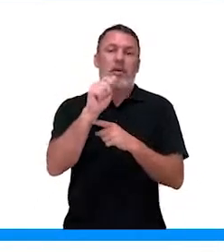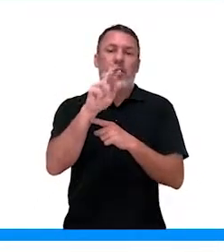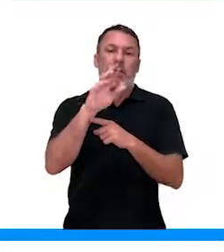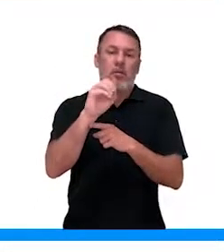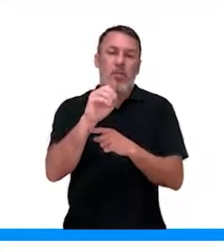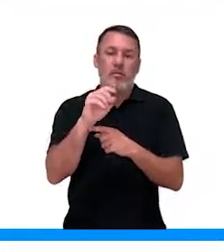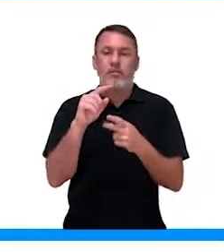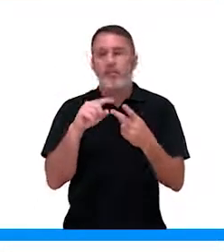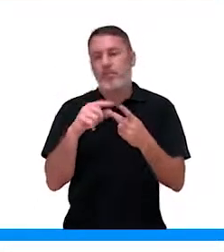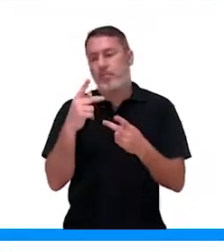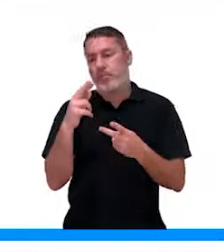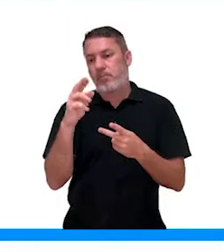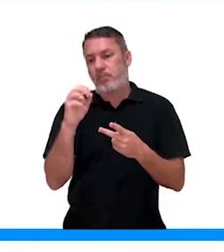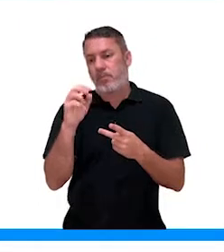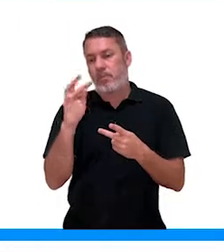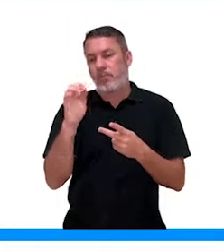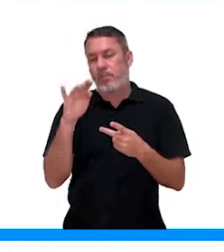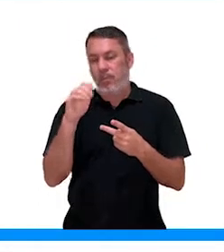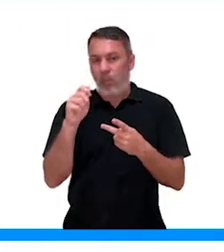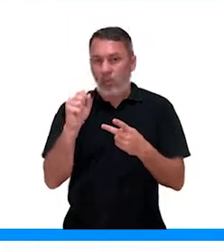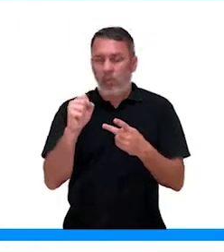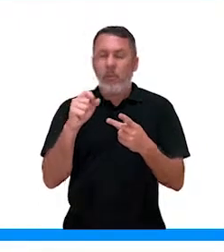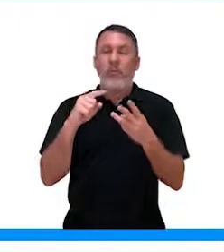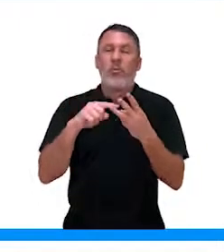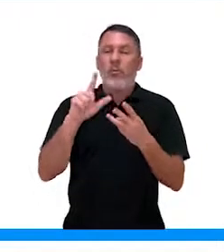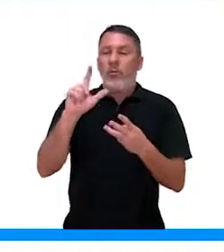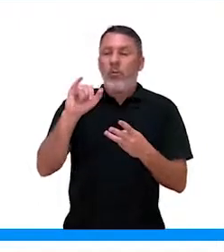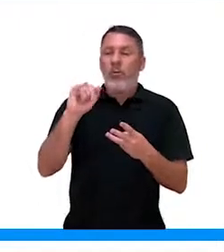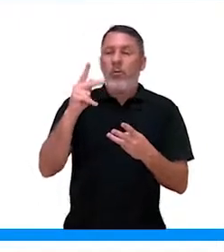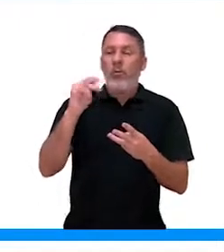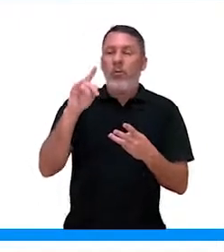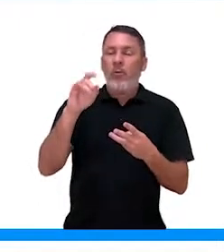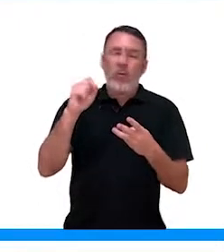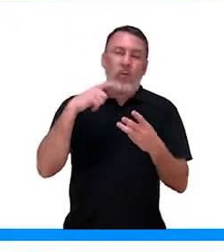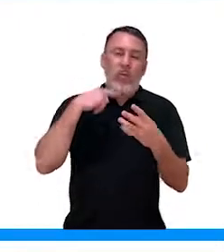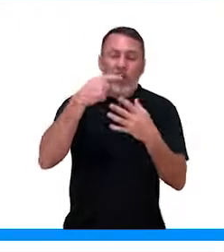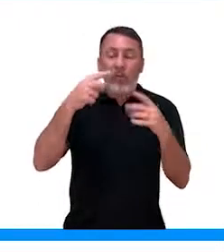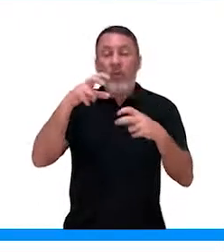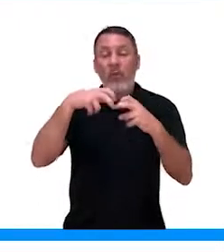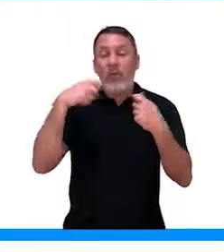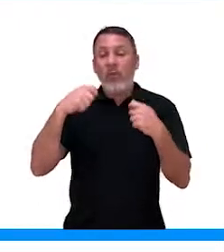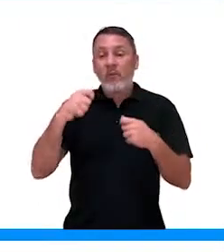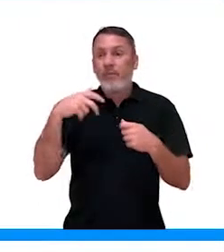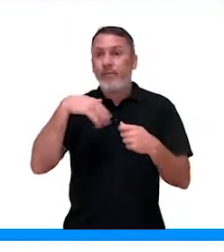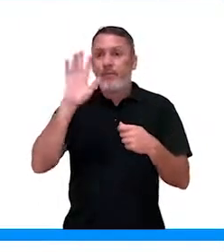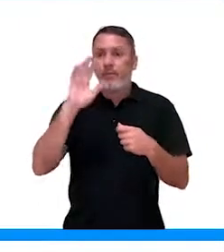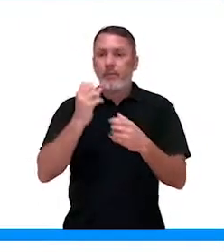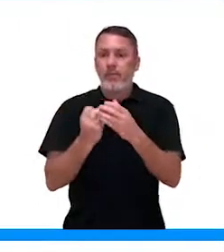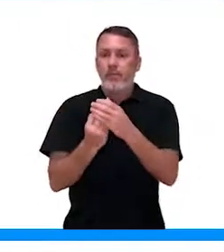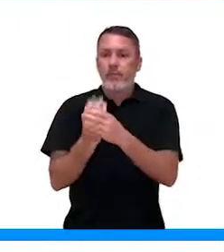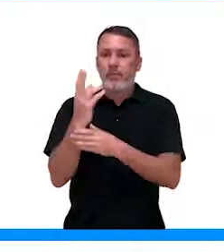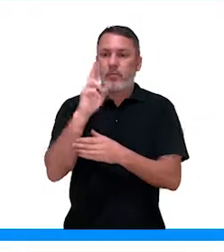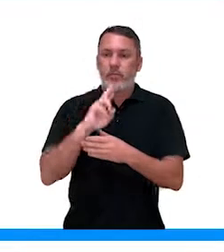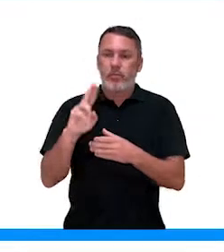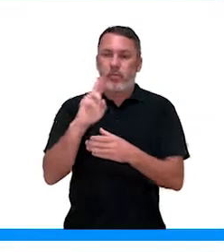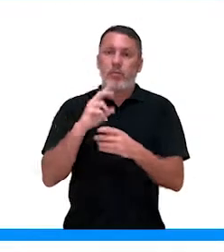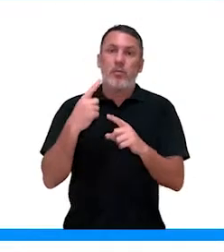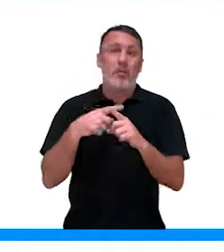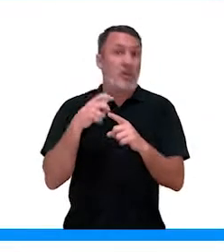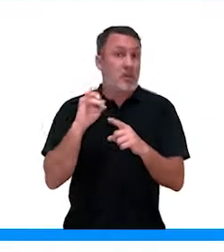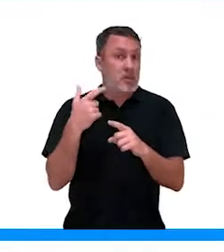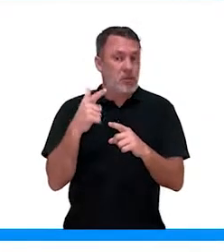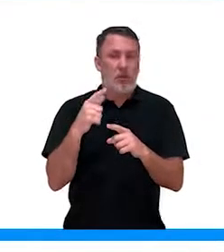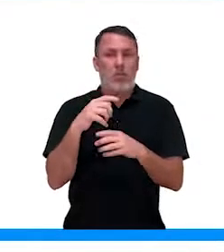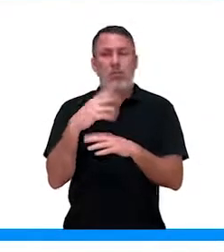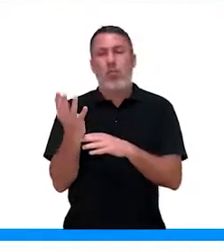Carboidratos, proteínas, lipídios. Então, eles precisam ser consumidos em grande quantidade pela gente. E as